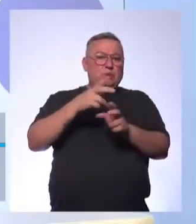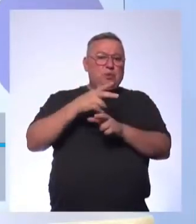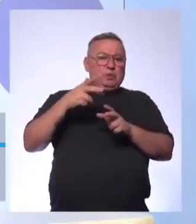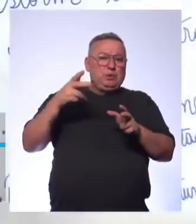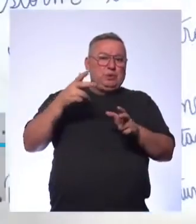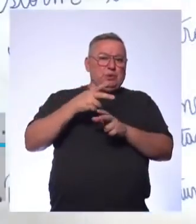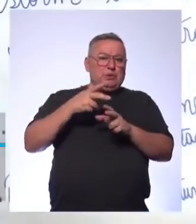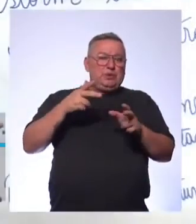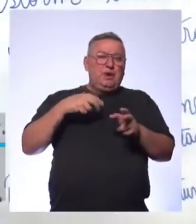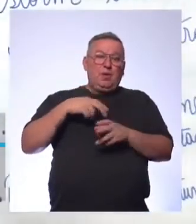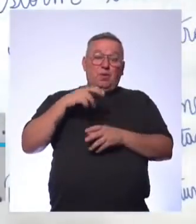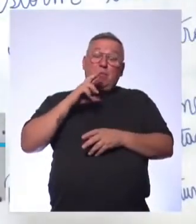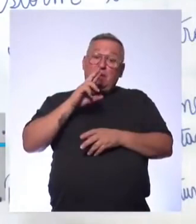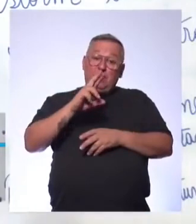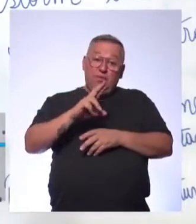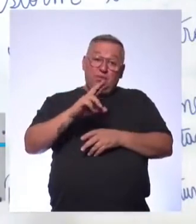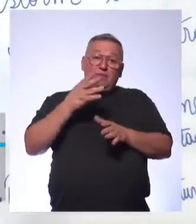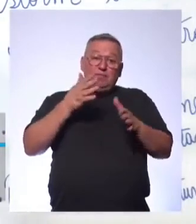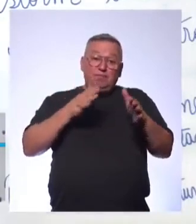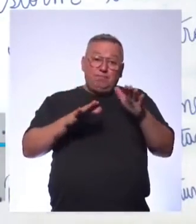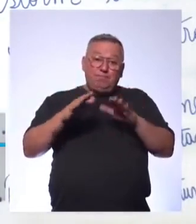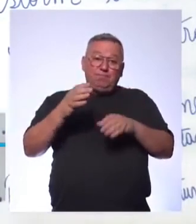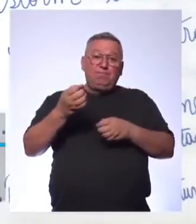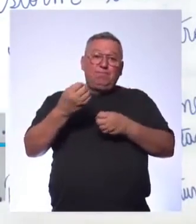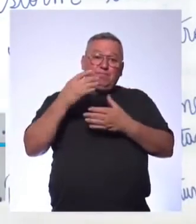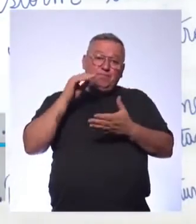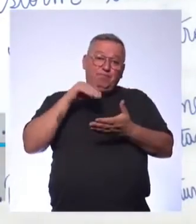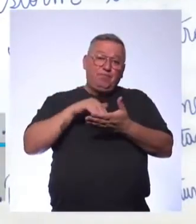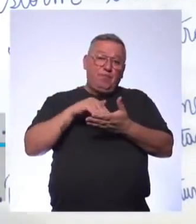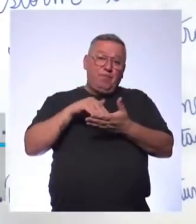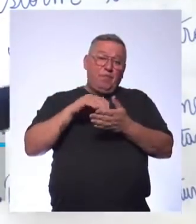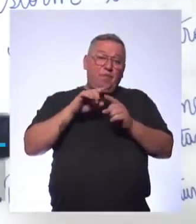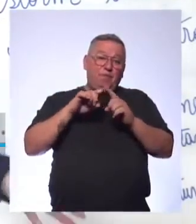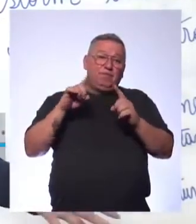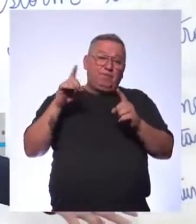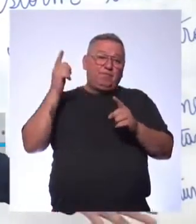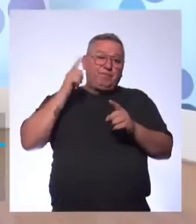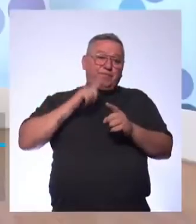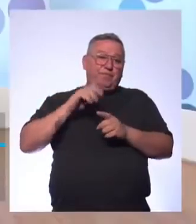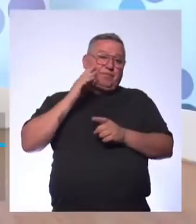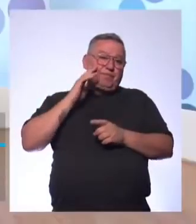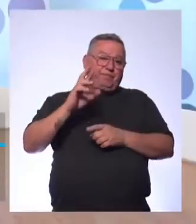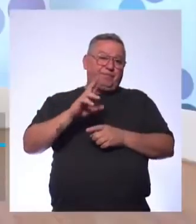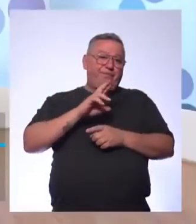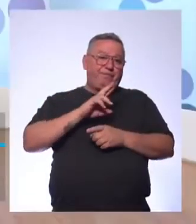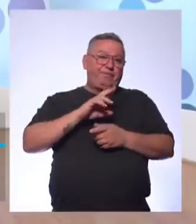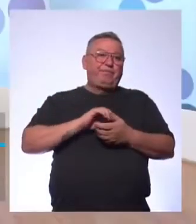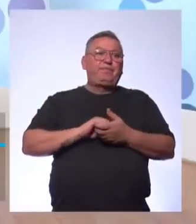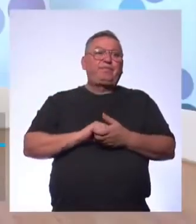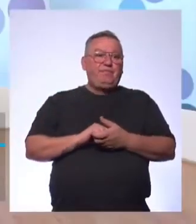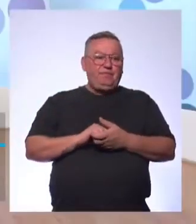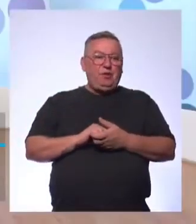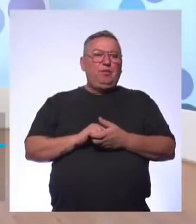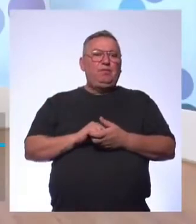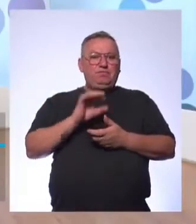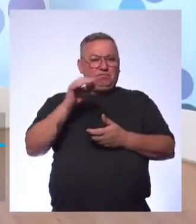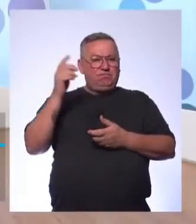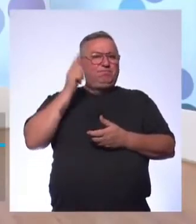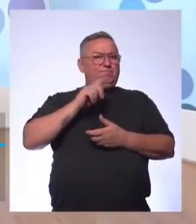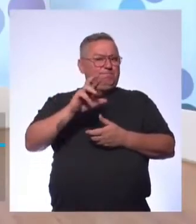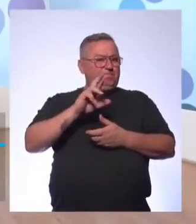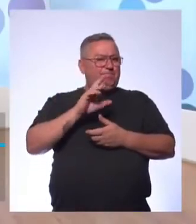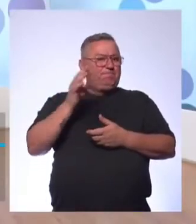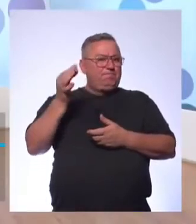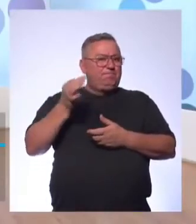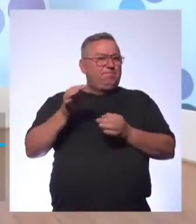é uma resposta que ele Talvez ali a informação no final não esteja correta Mas ele conseguiu responder sim, você criou radicalmente Sim, certeza Você conseguiu dar uma